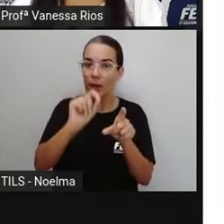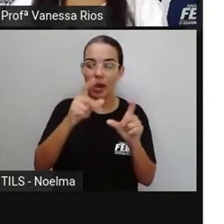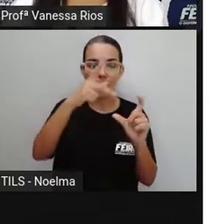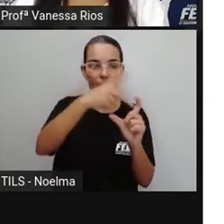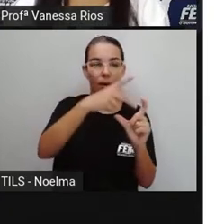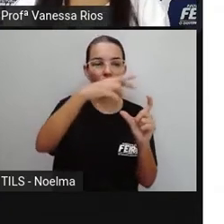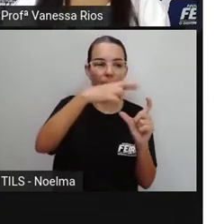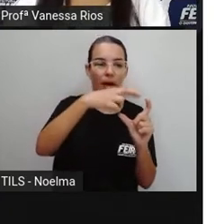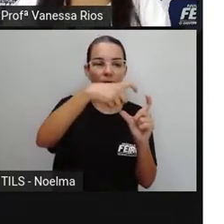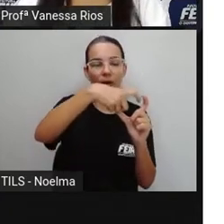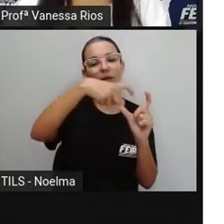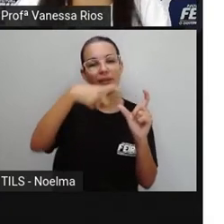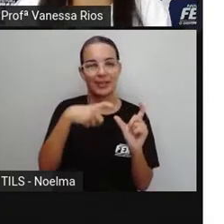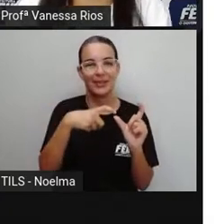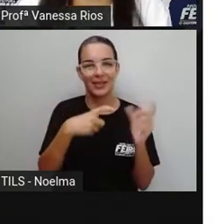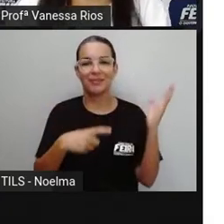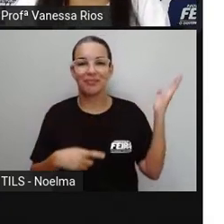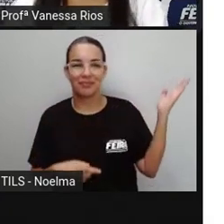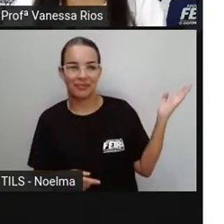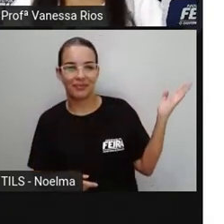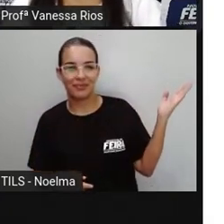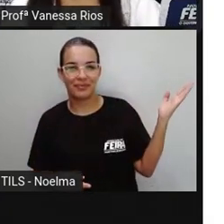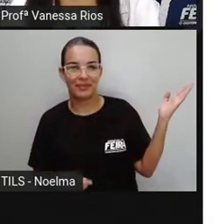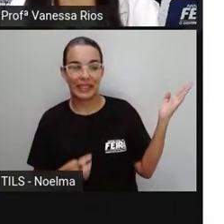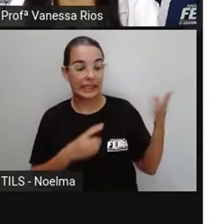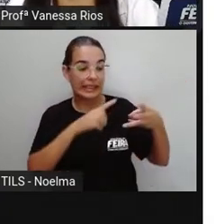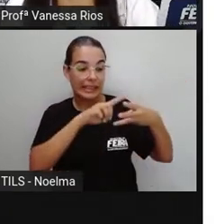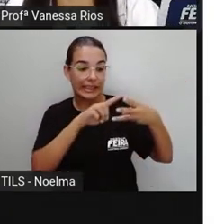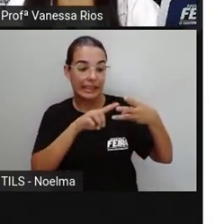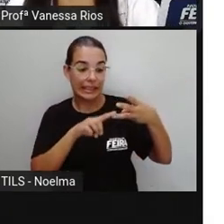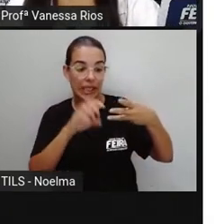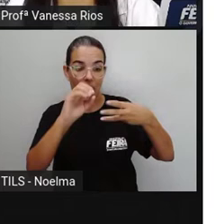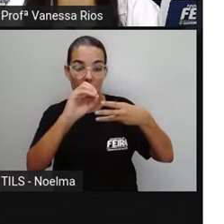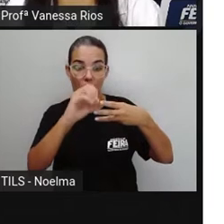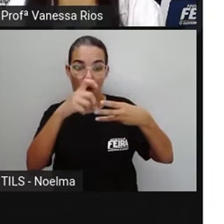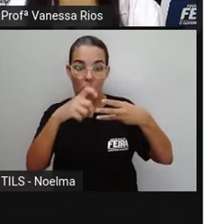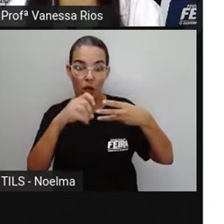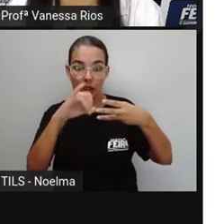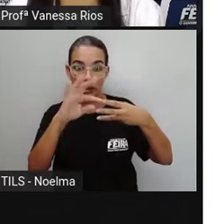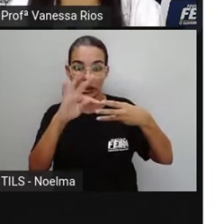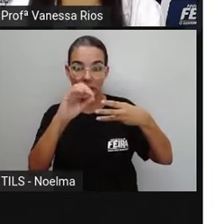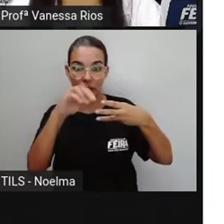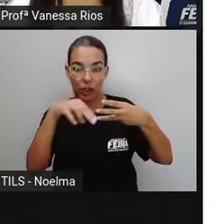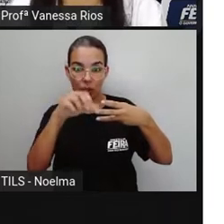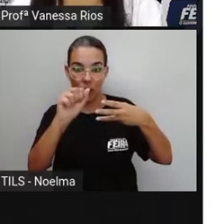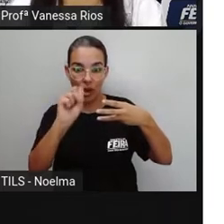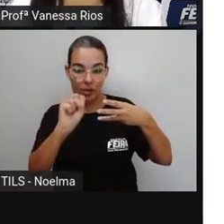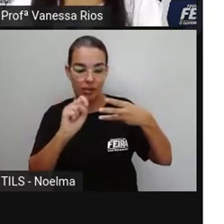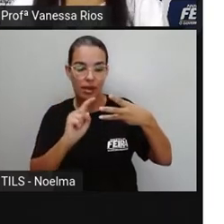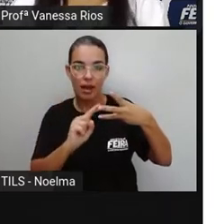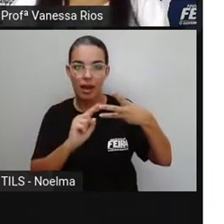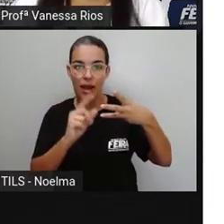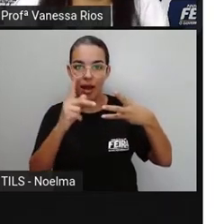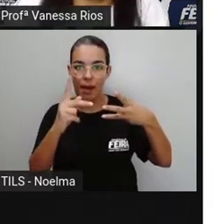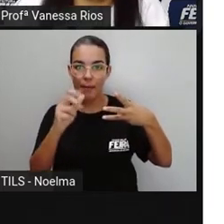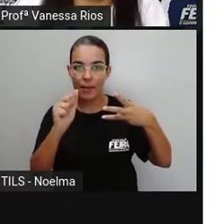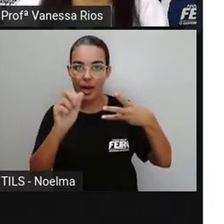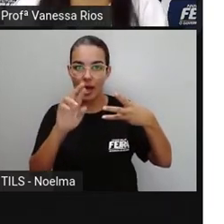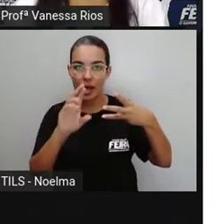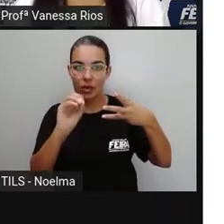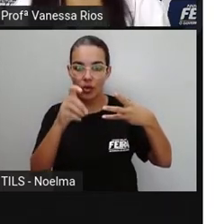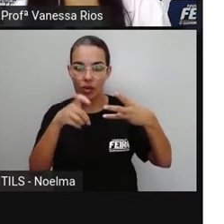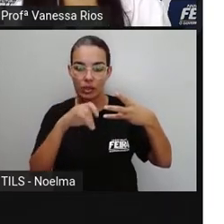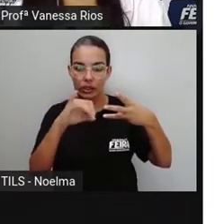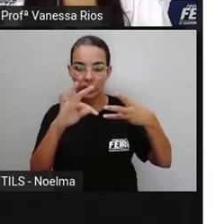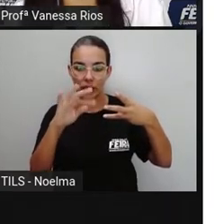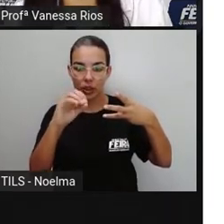proparoxítonas. Isso a gente está falando das palavras com duas sílabas ou mais, não é?